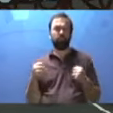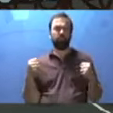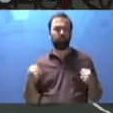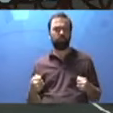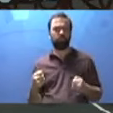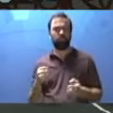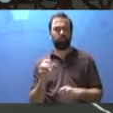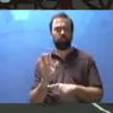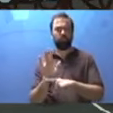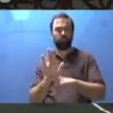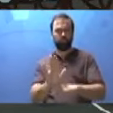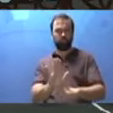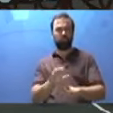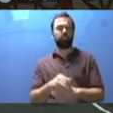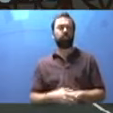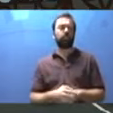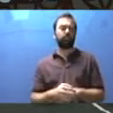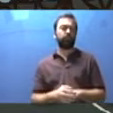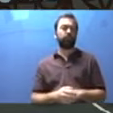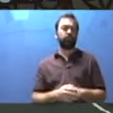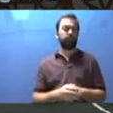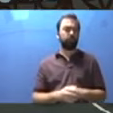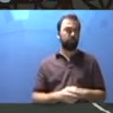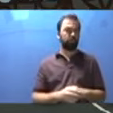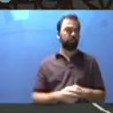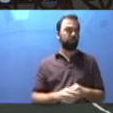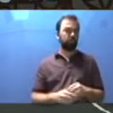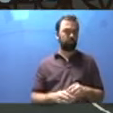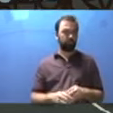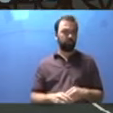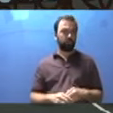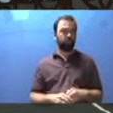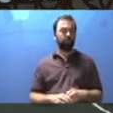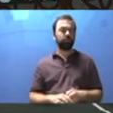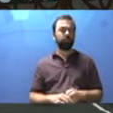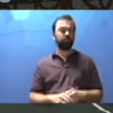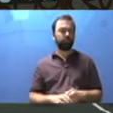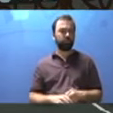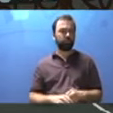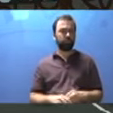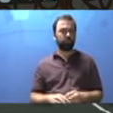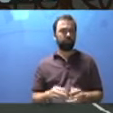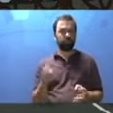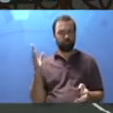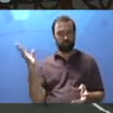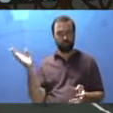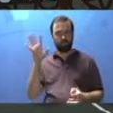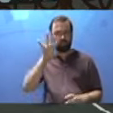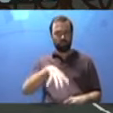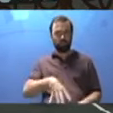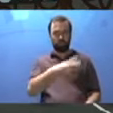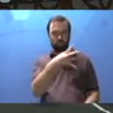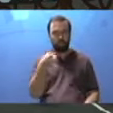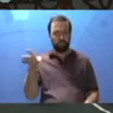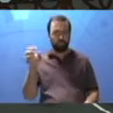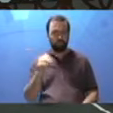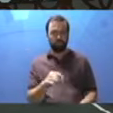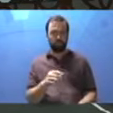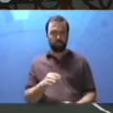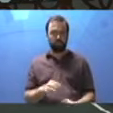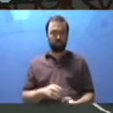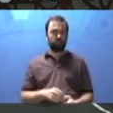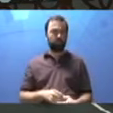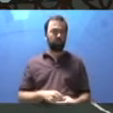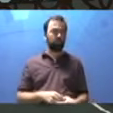também pode colaborar para isso. A pintura do banheiro, a limpeza, a iluminação. Pensa como está